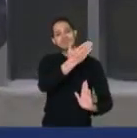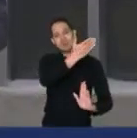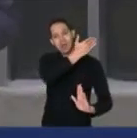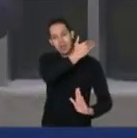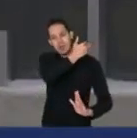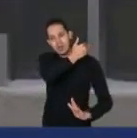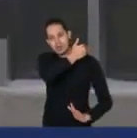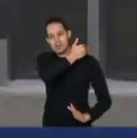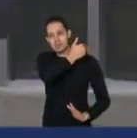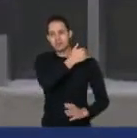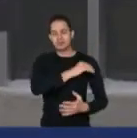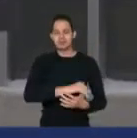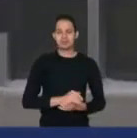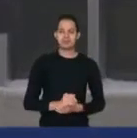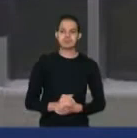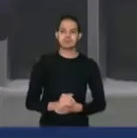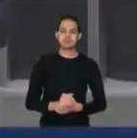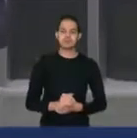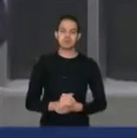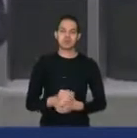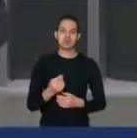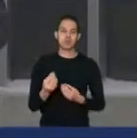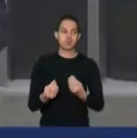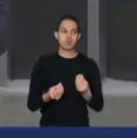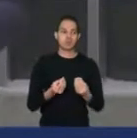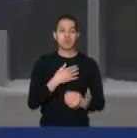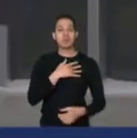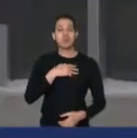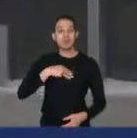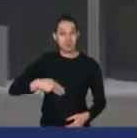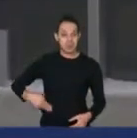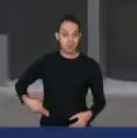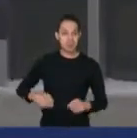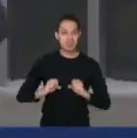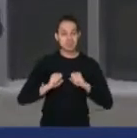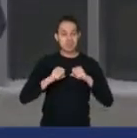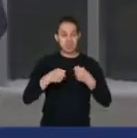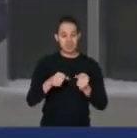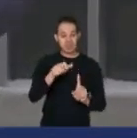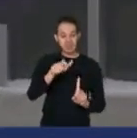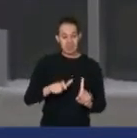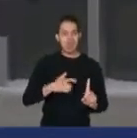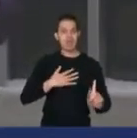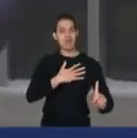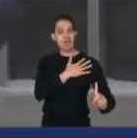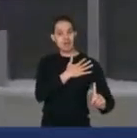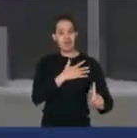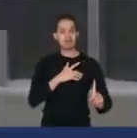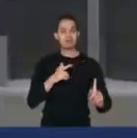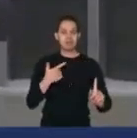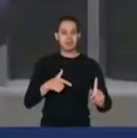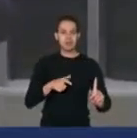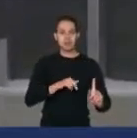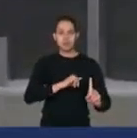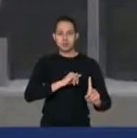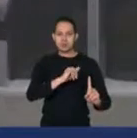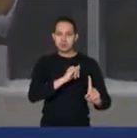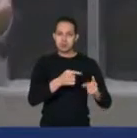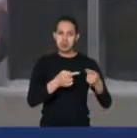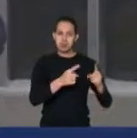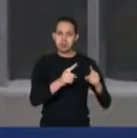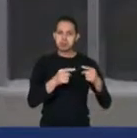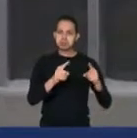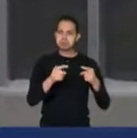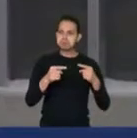o ministro da Defesa, que é um general, para falar mal, para criticar, para